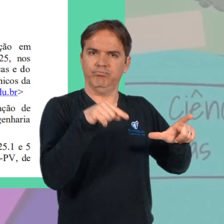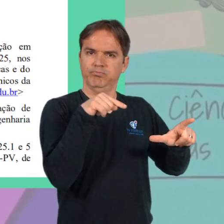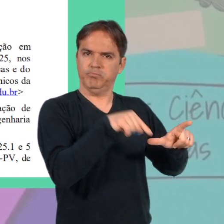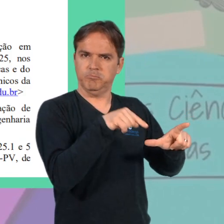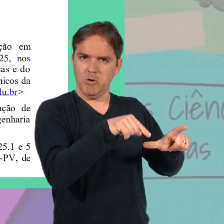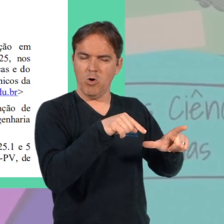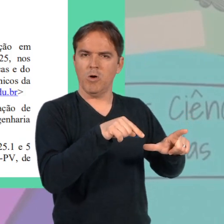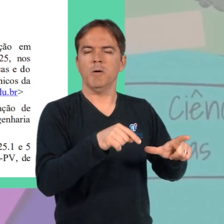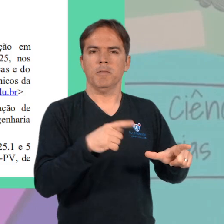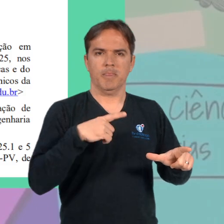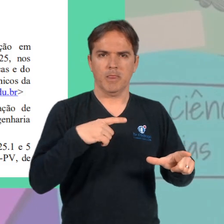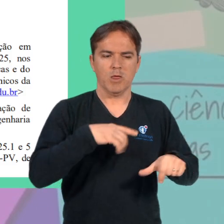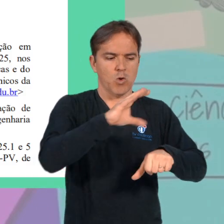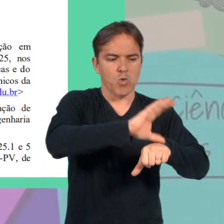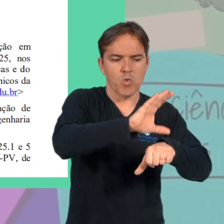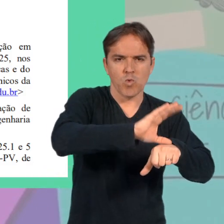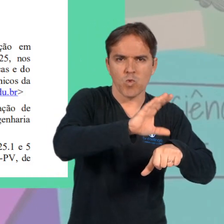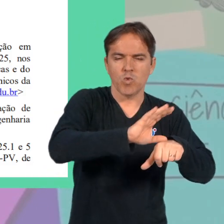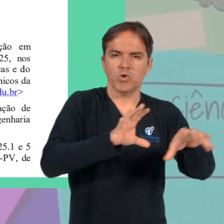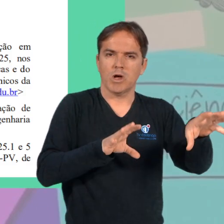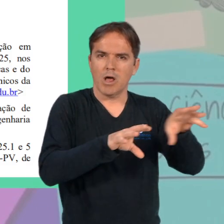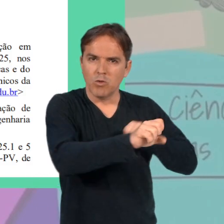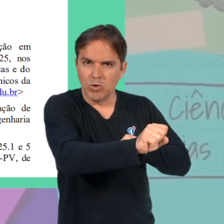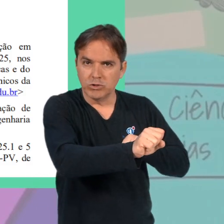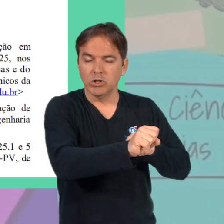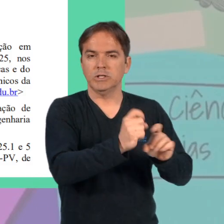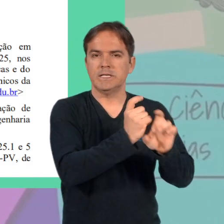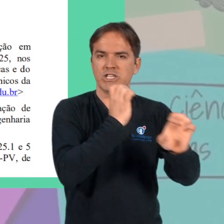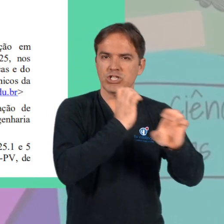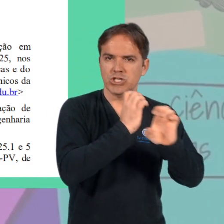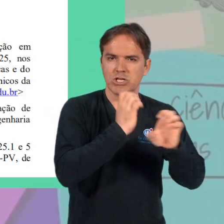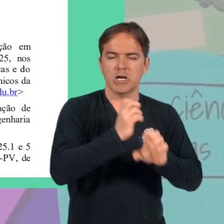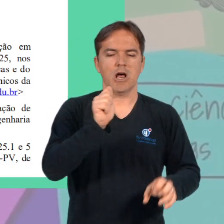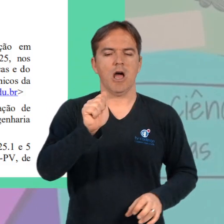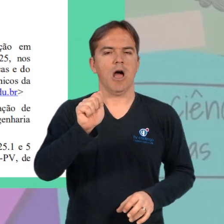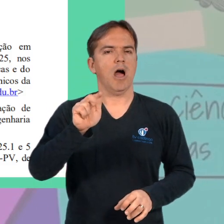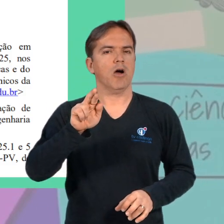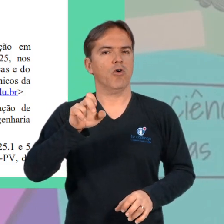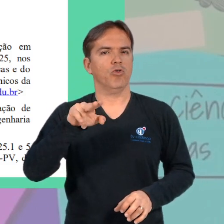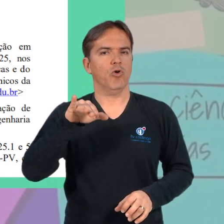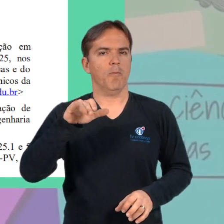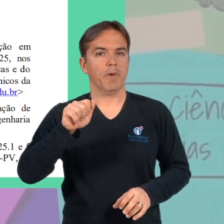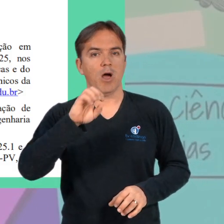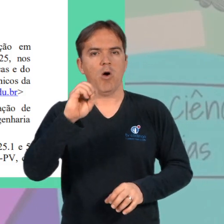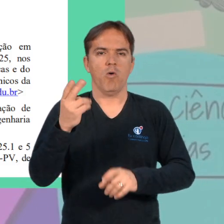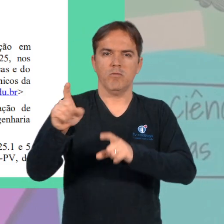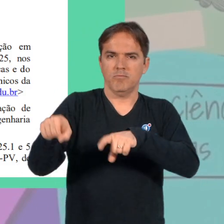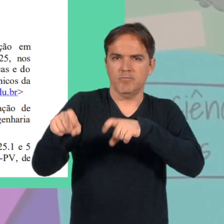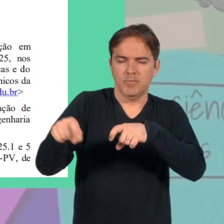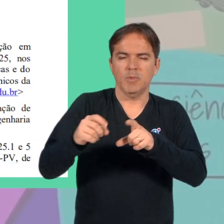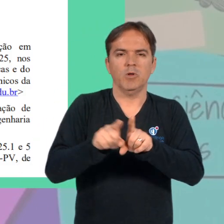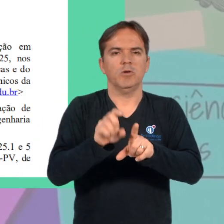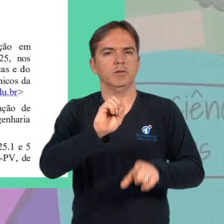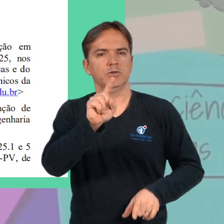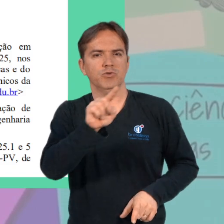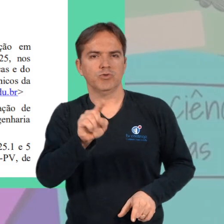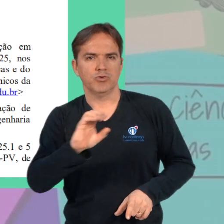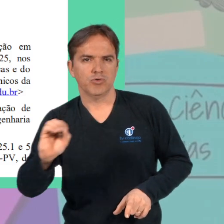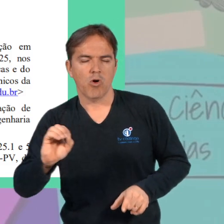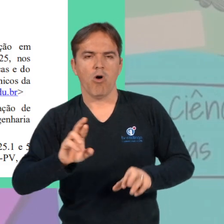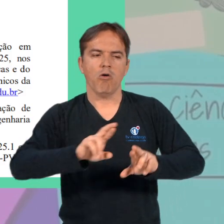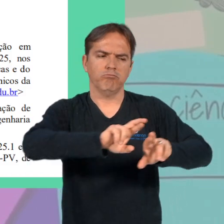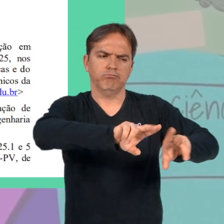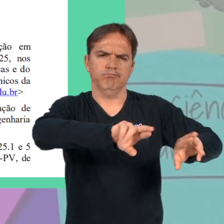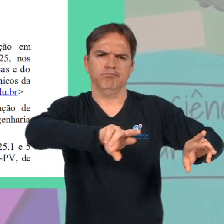declaração de conclusão dos cursos de graduação em engenharia agronômica ou agrícola, zootecnia, ciências biológicas ou